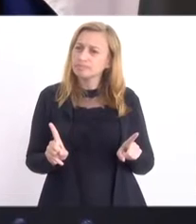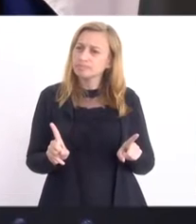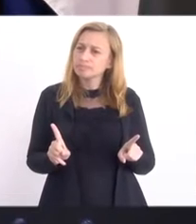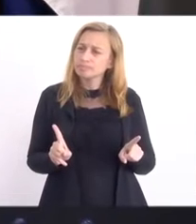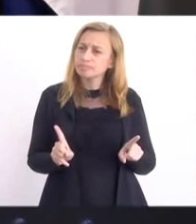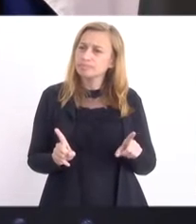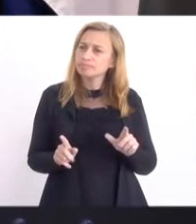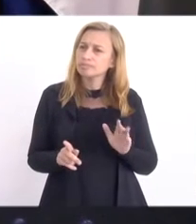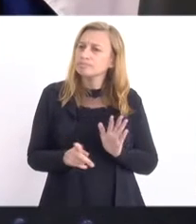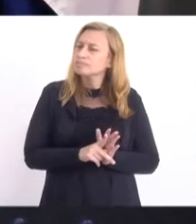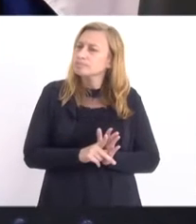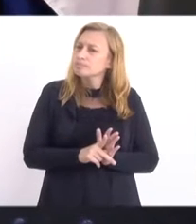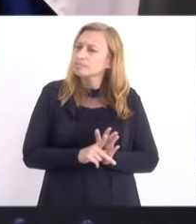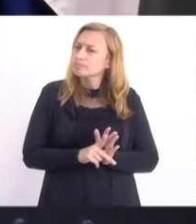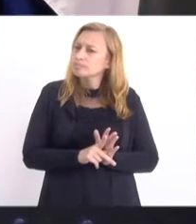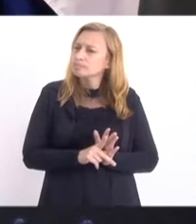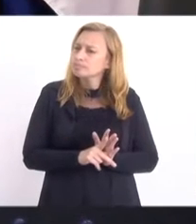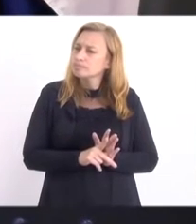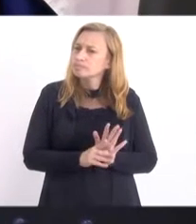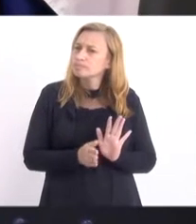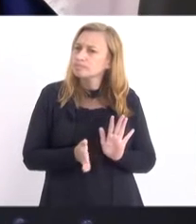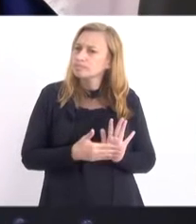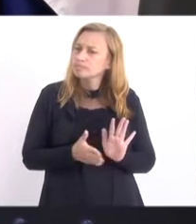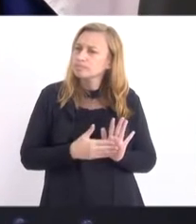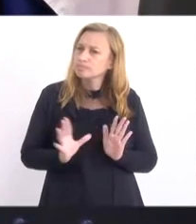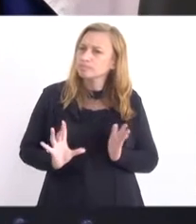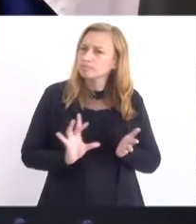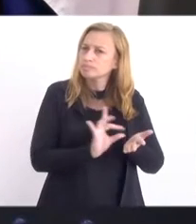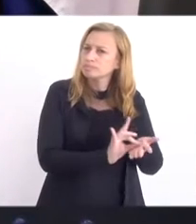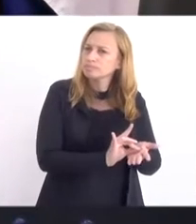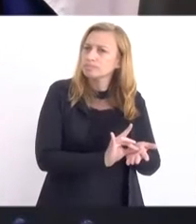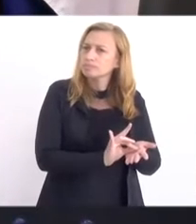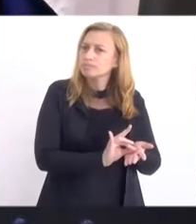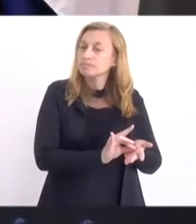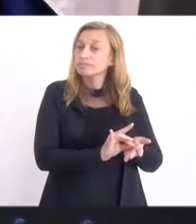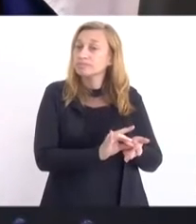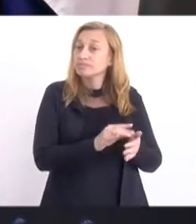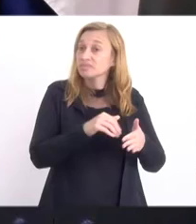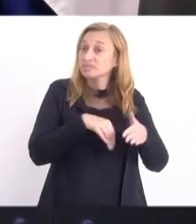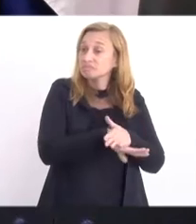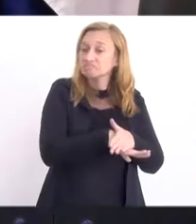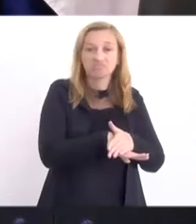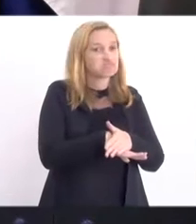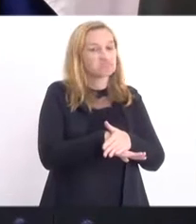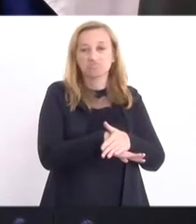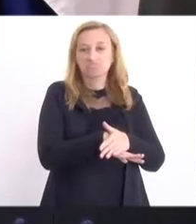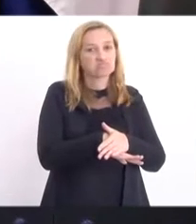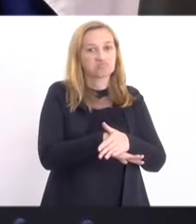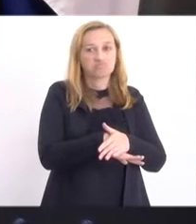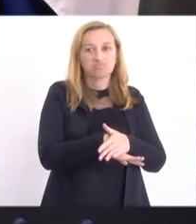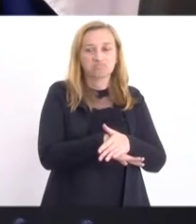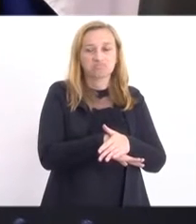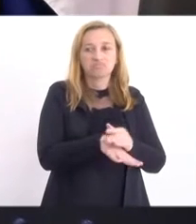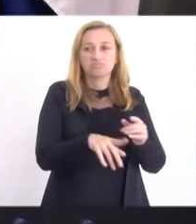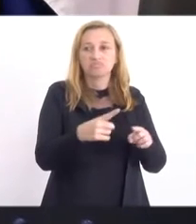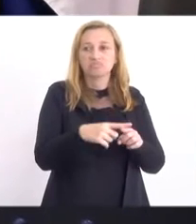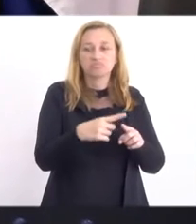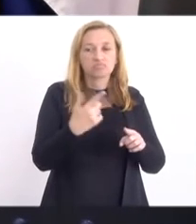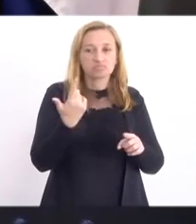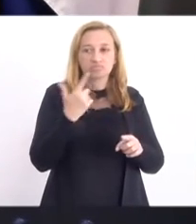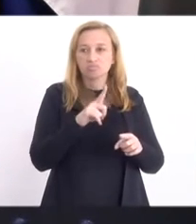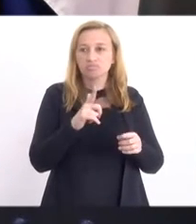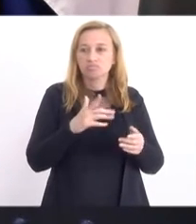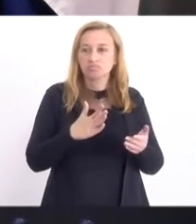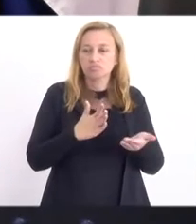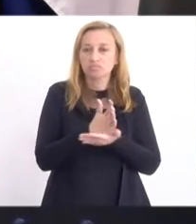projeto que nós estamos propondo a anexação, ele deveria estar arquivado. Ele não foi porque ele não passou por todas as